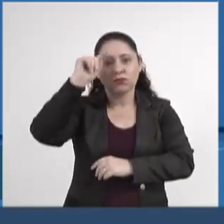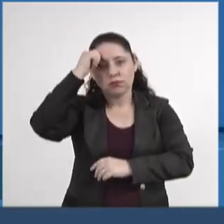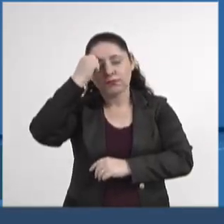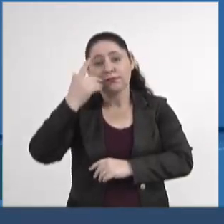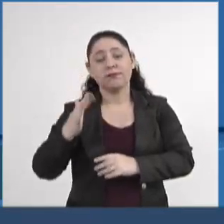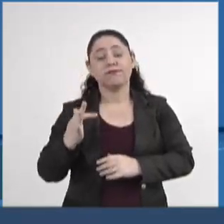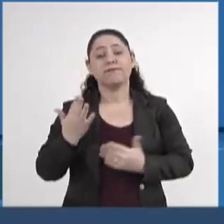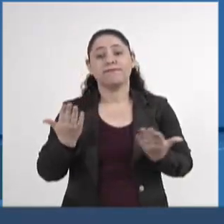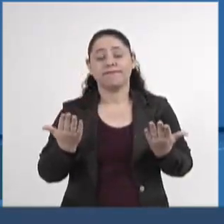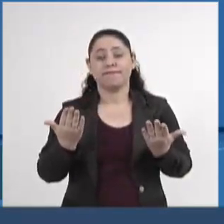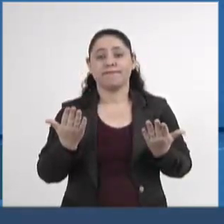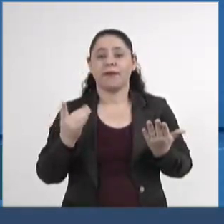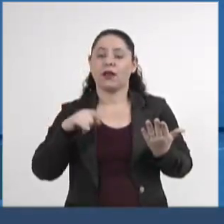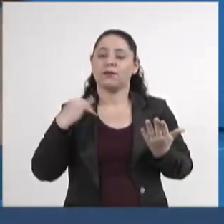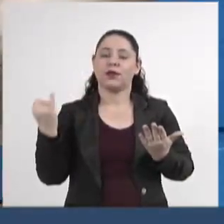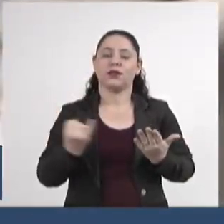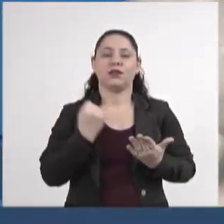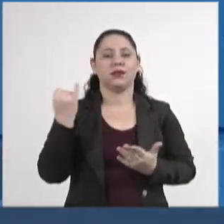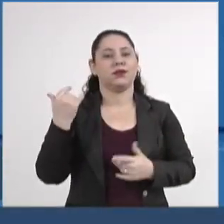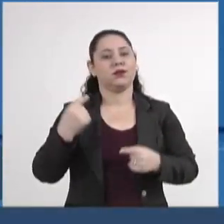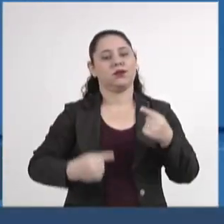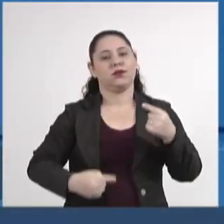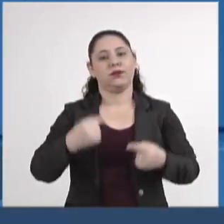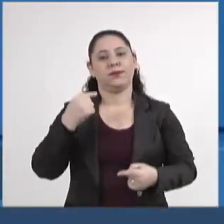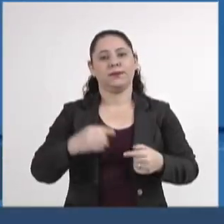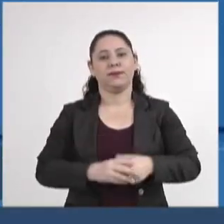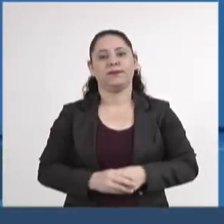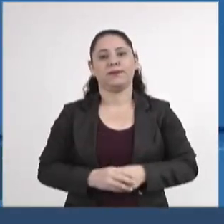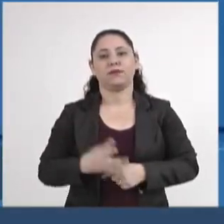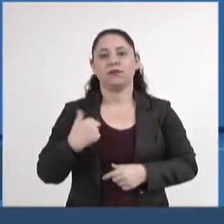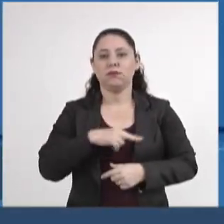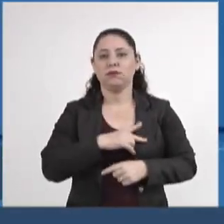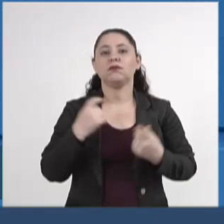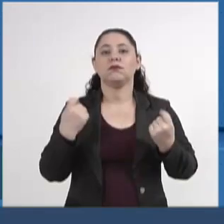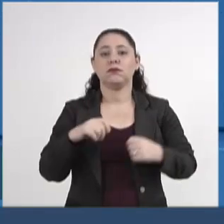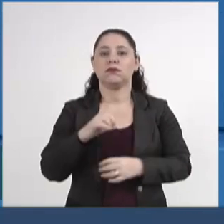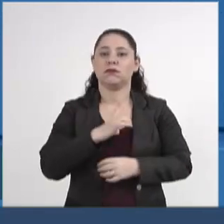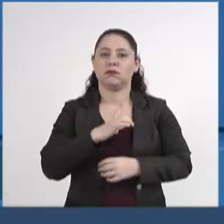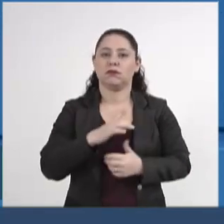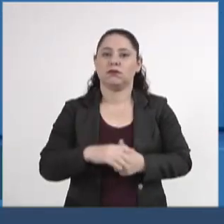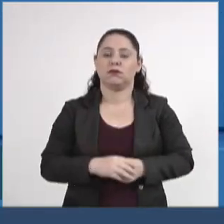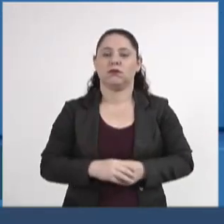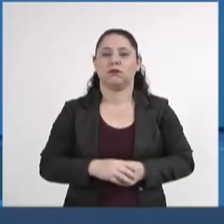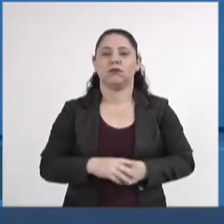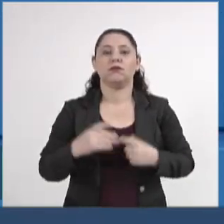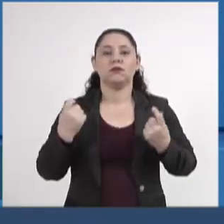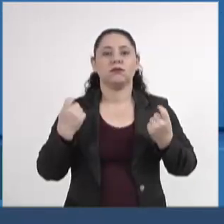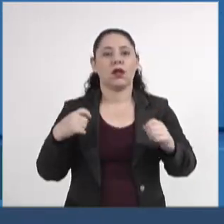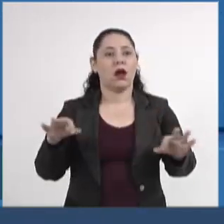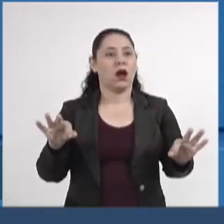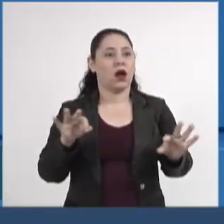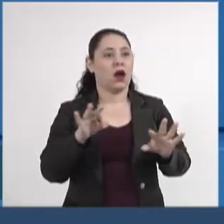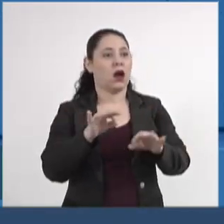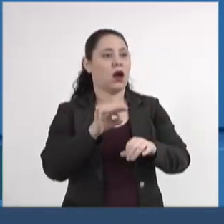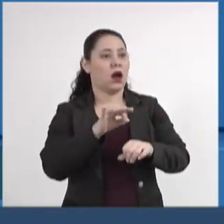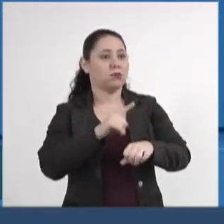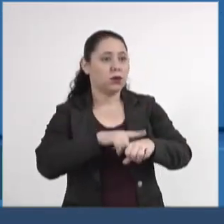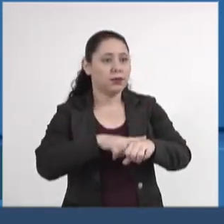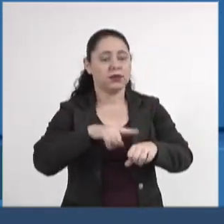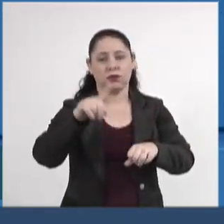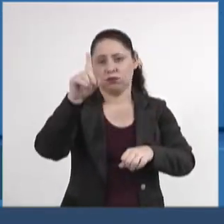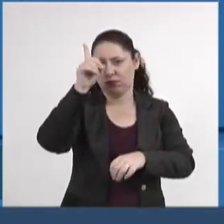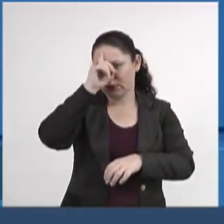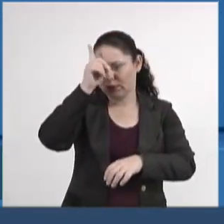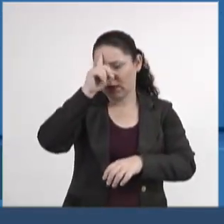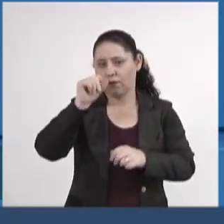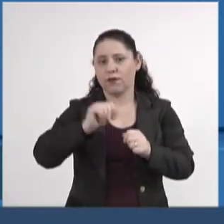importante realmente esse debate. É um debate que nós devemos ter, é preciso que a cada instante se